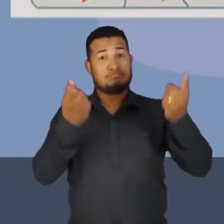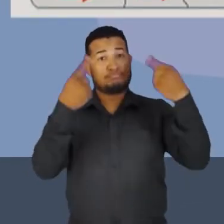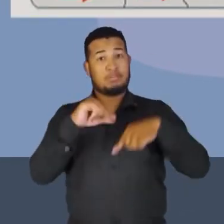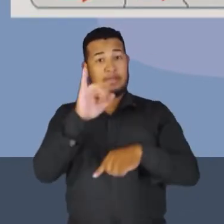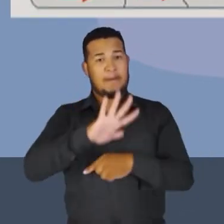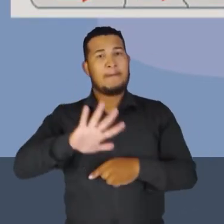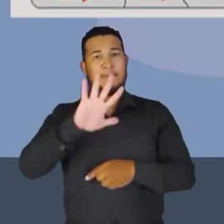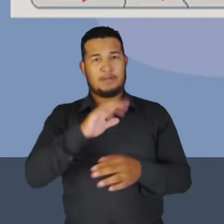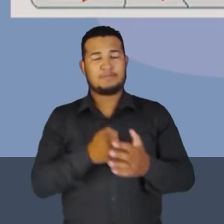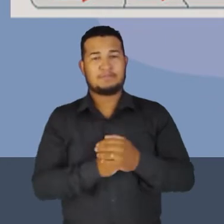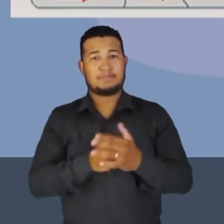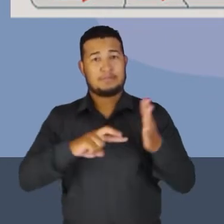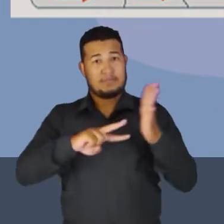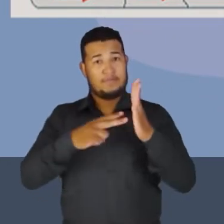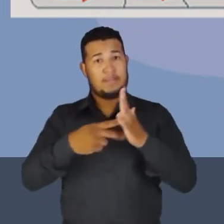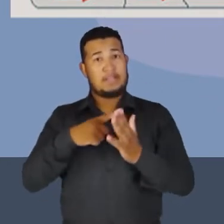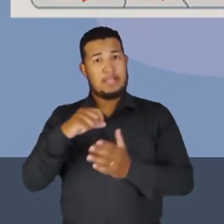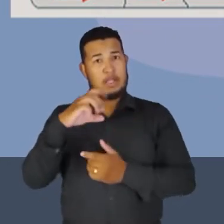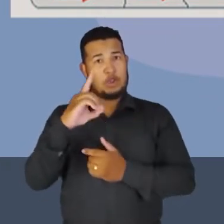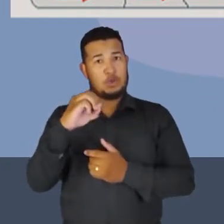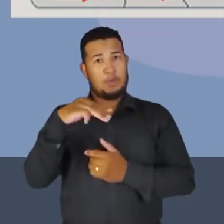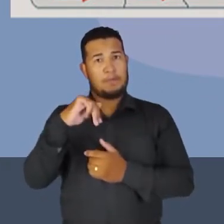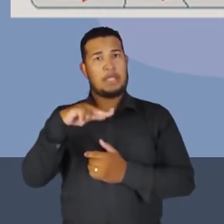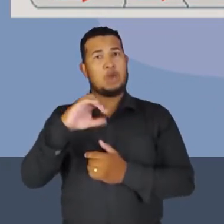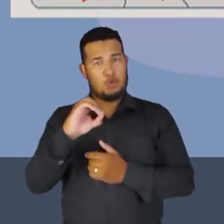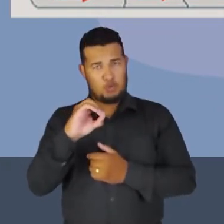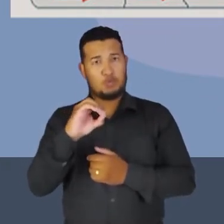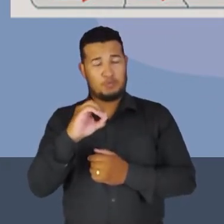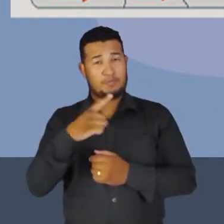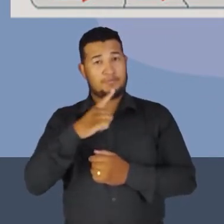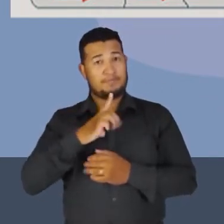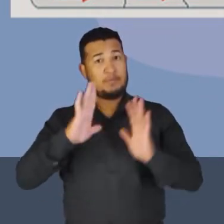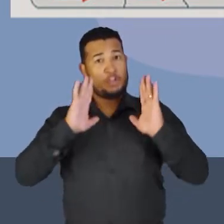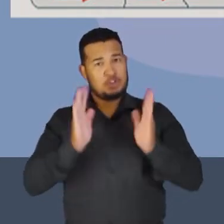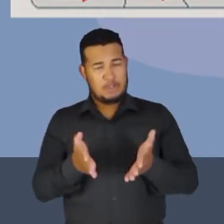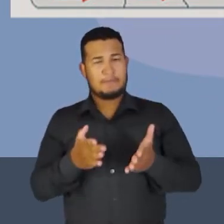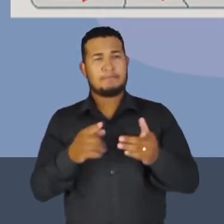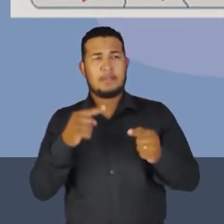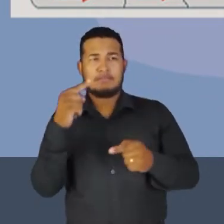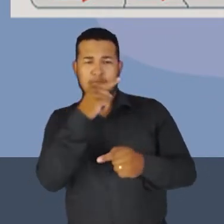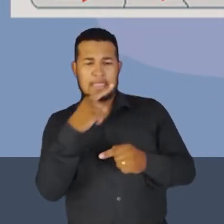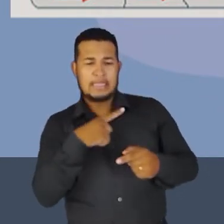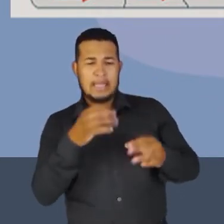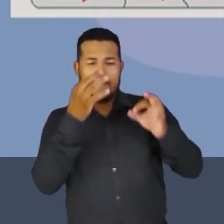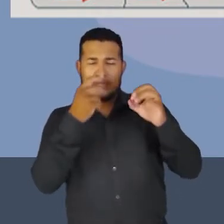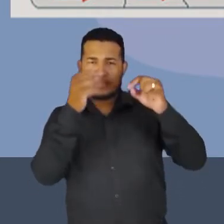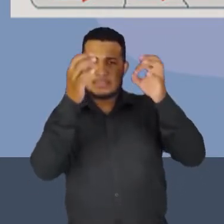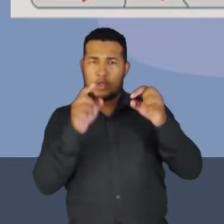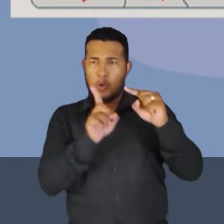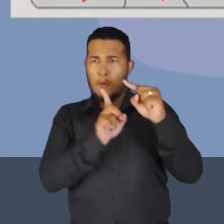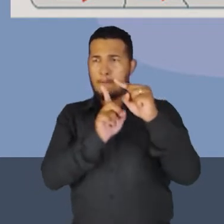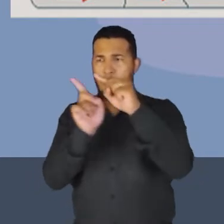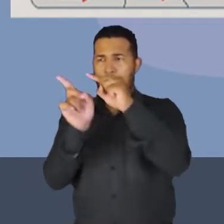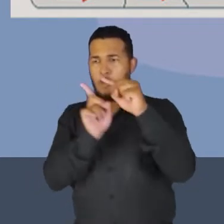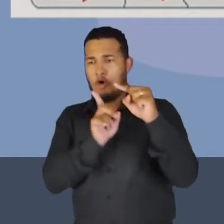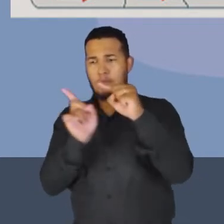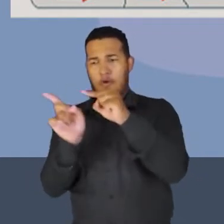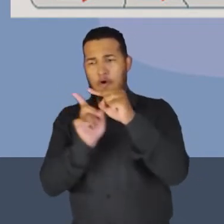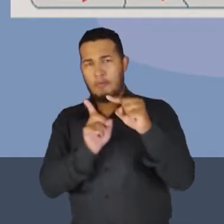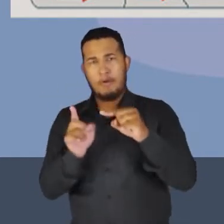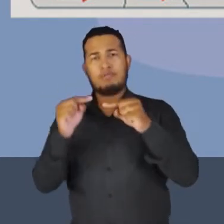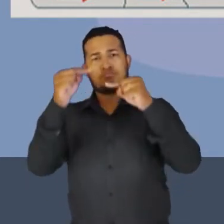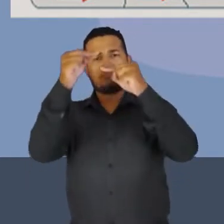imagem. Você tem os domínios magnéticos e, neste caso, eles estão ordenados, tem uma orientação.